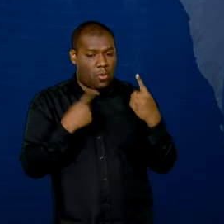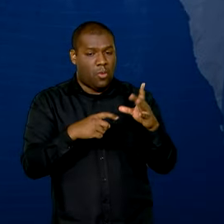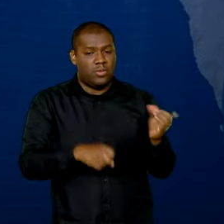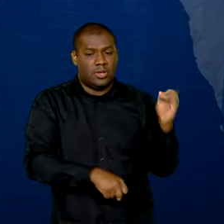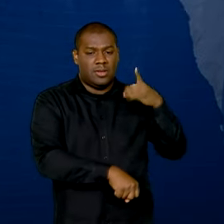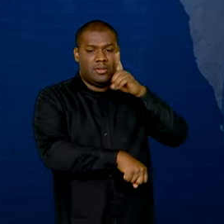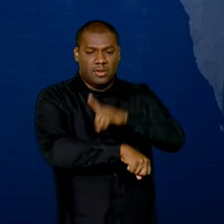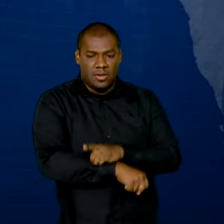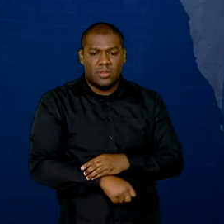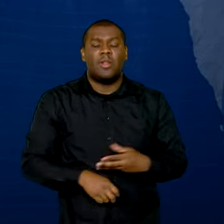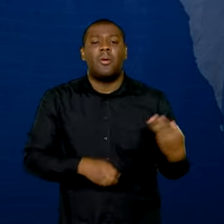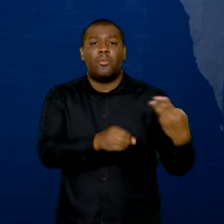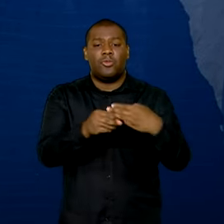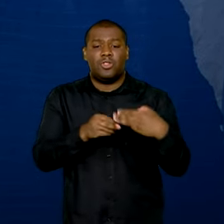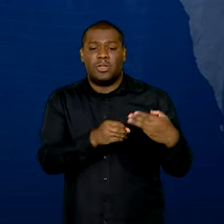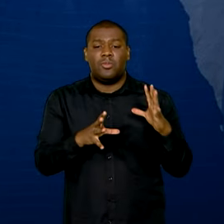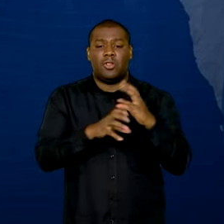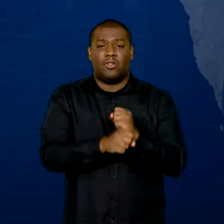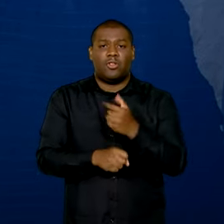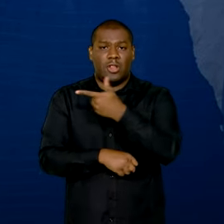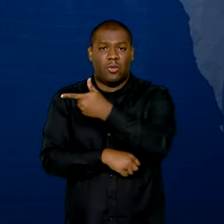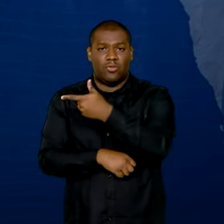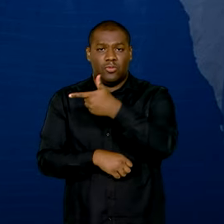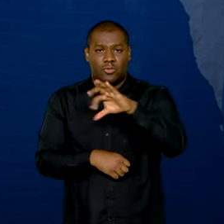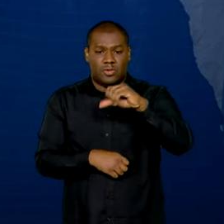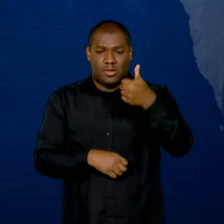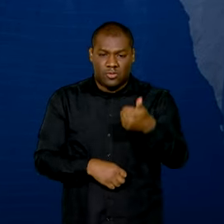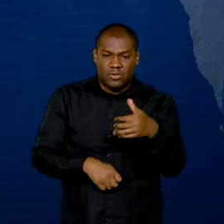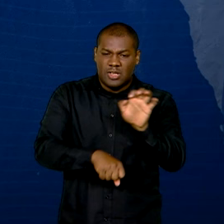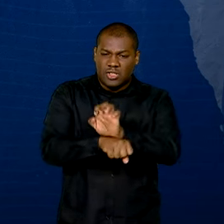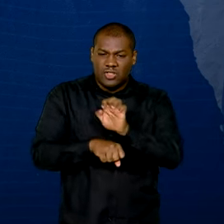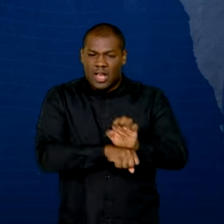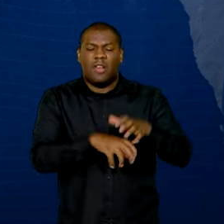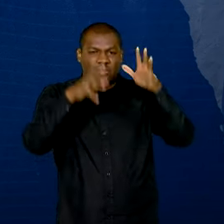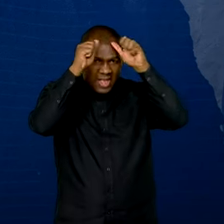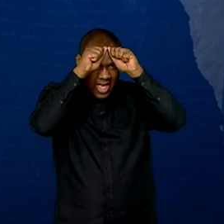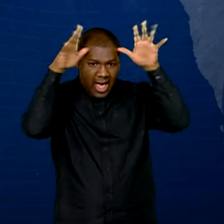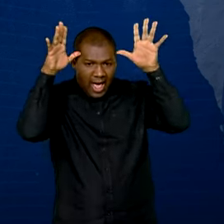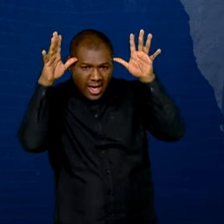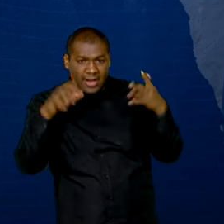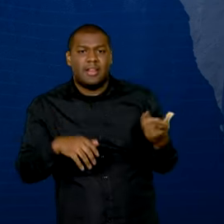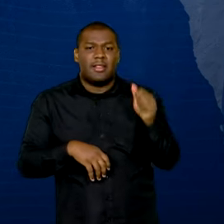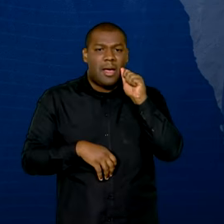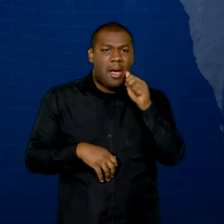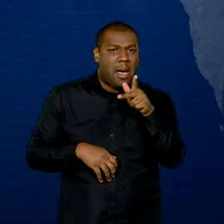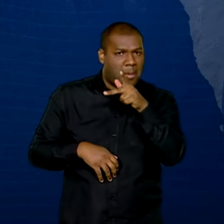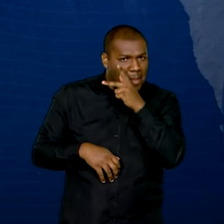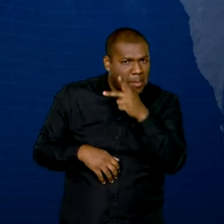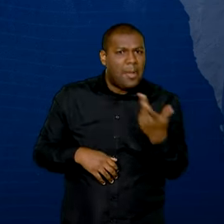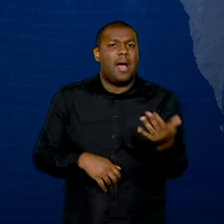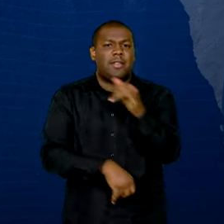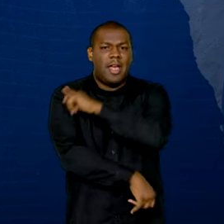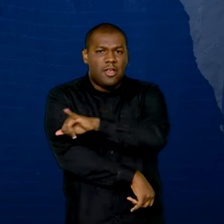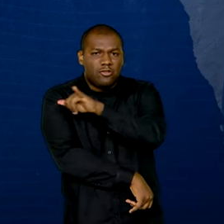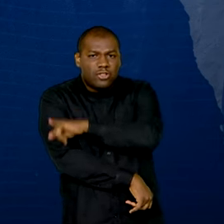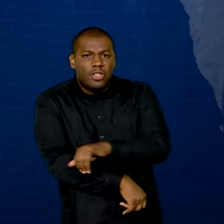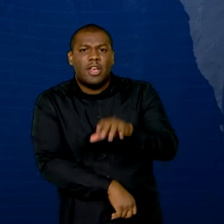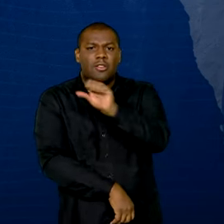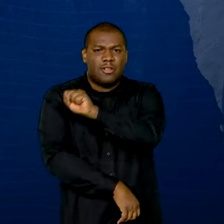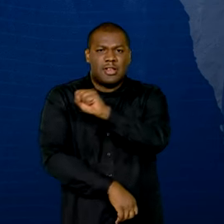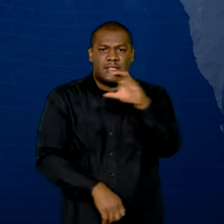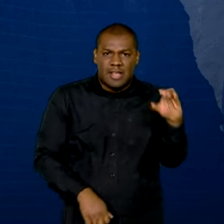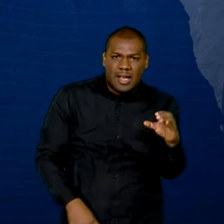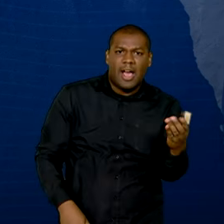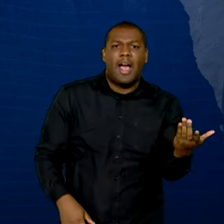oito estados, Acre, Amapá, Minas Gerais, Goiás, Espírito Santo, Rio de Janeiro, Santa Catarina e São Paulo e o Distrito